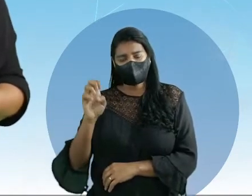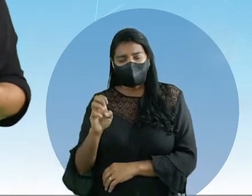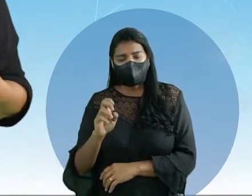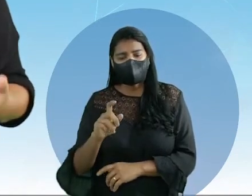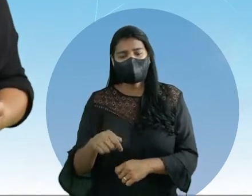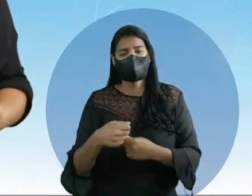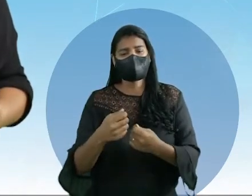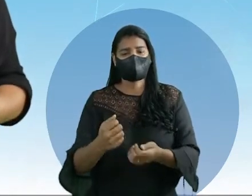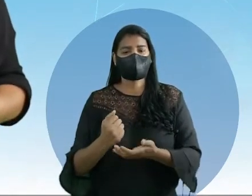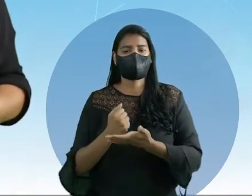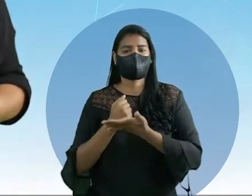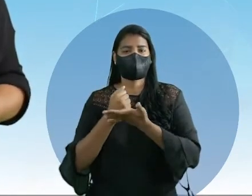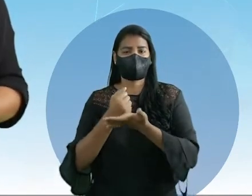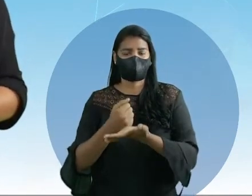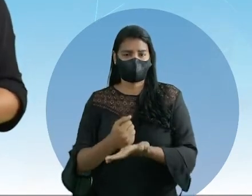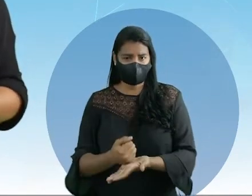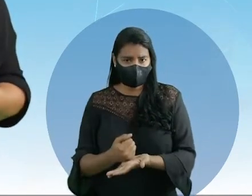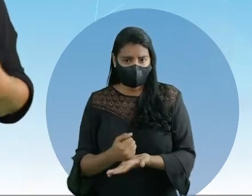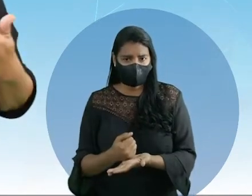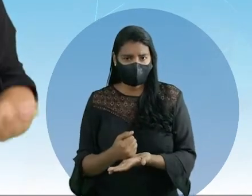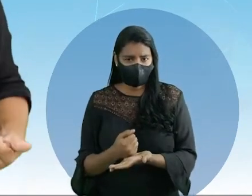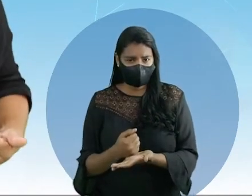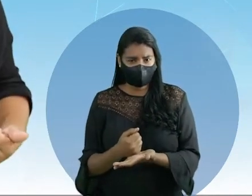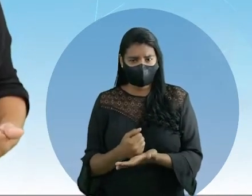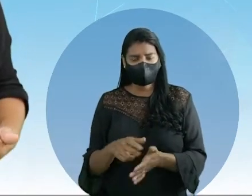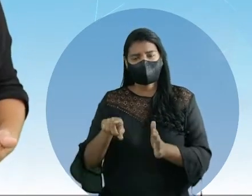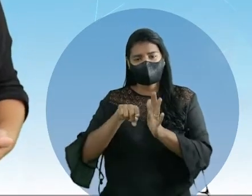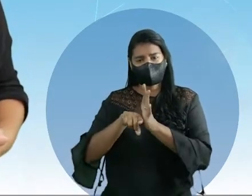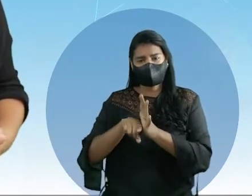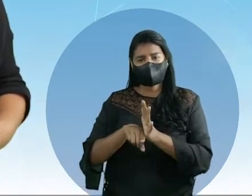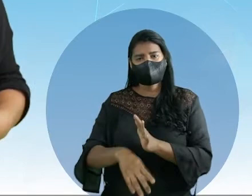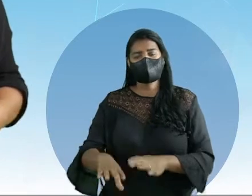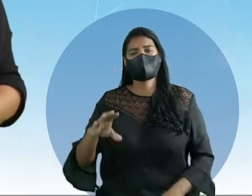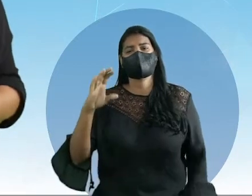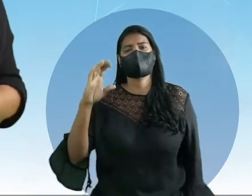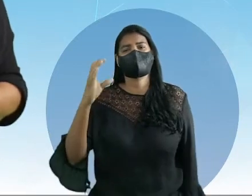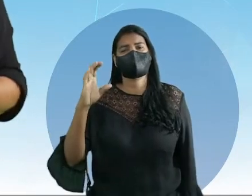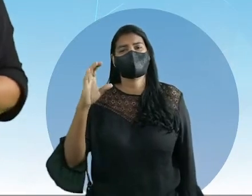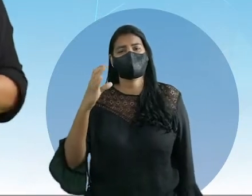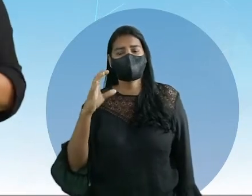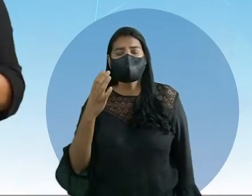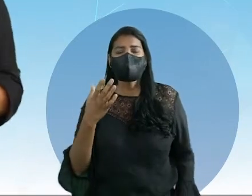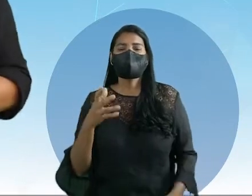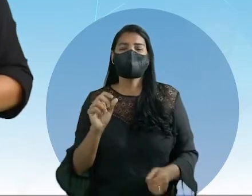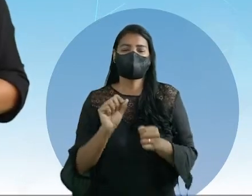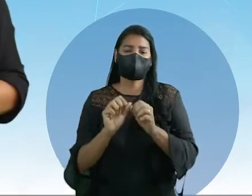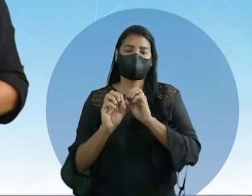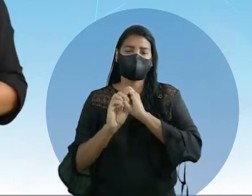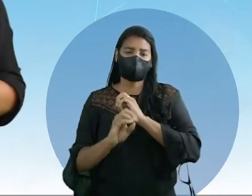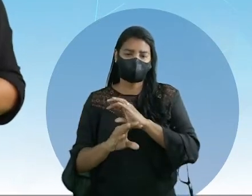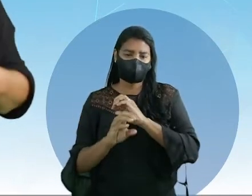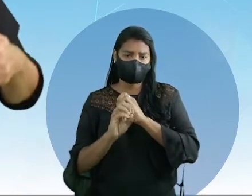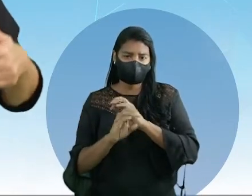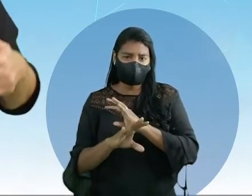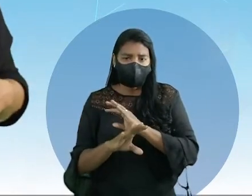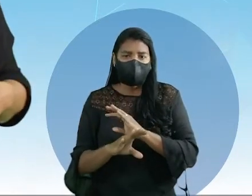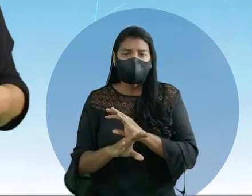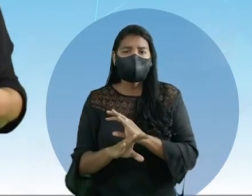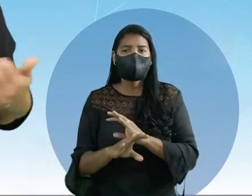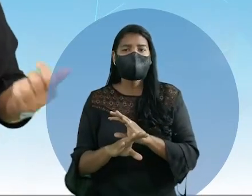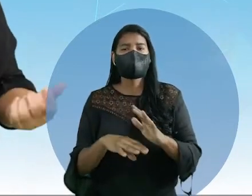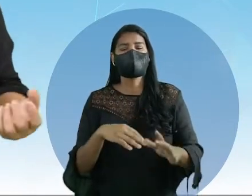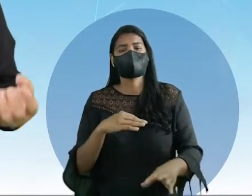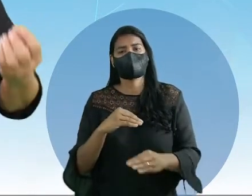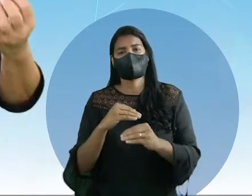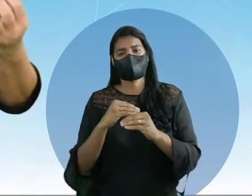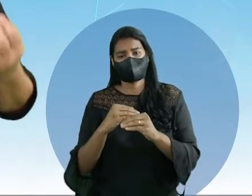ajudar, dar suporte para pesquisas científicas, fazer uma educação ambiental para poder conservar